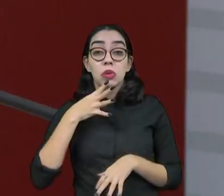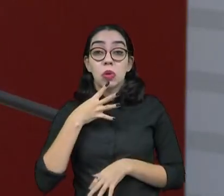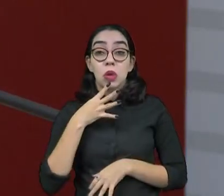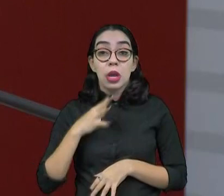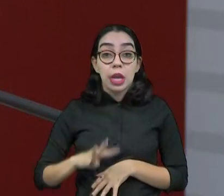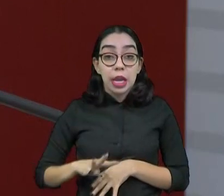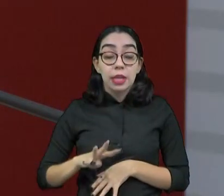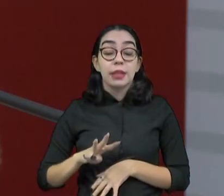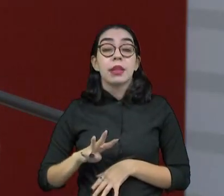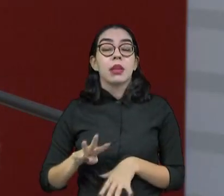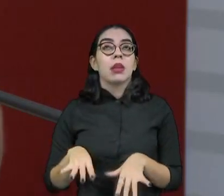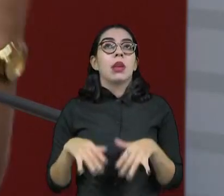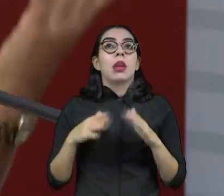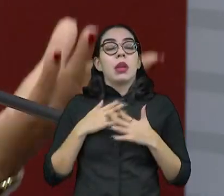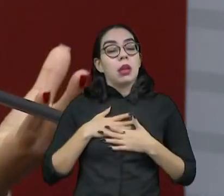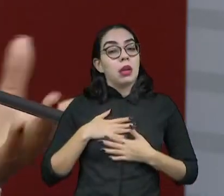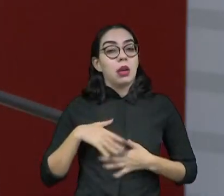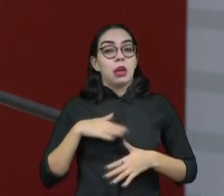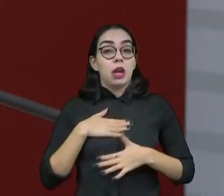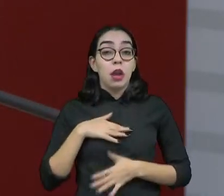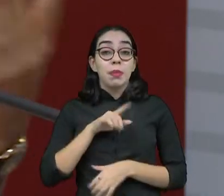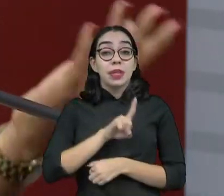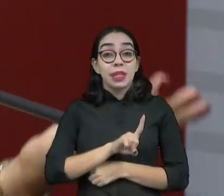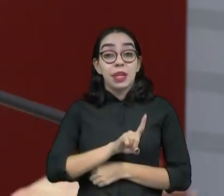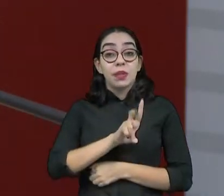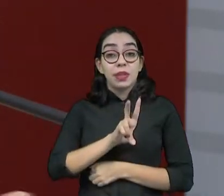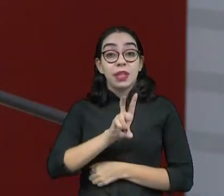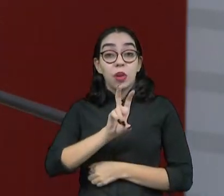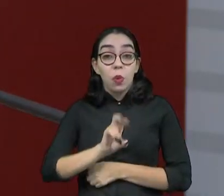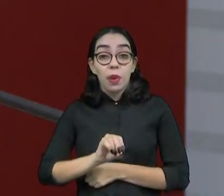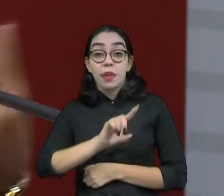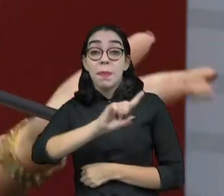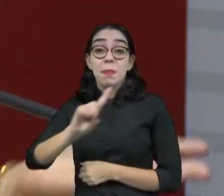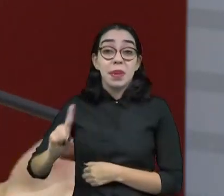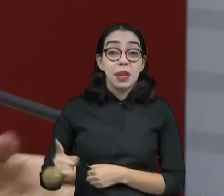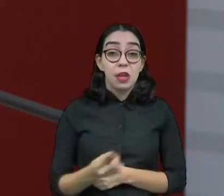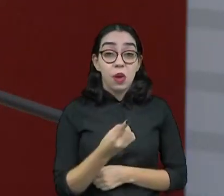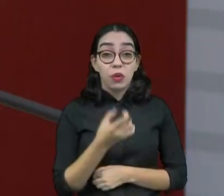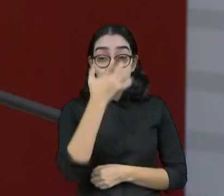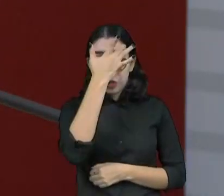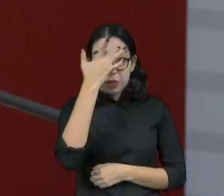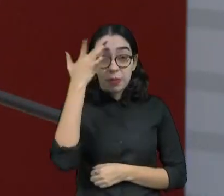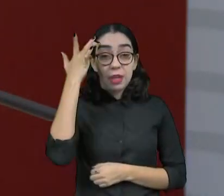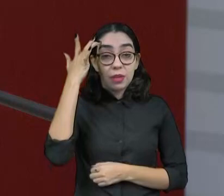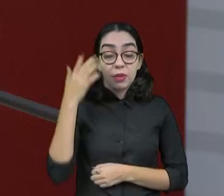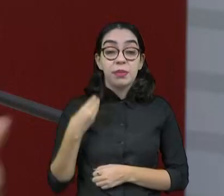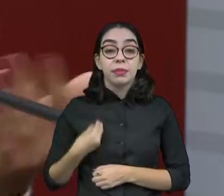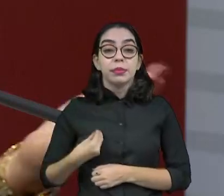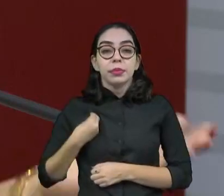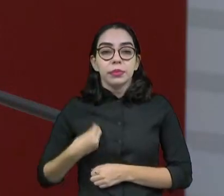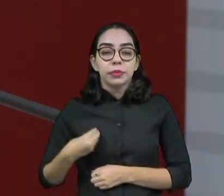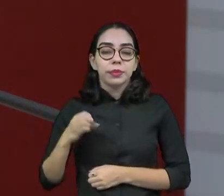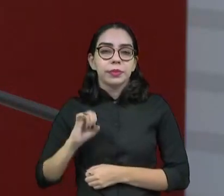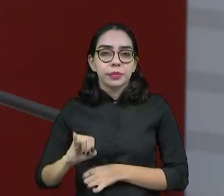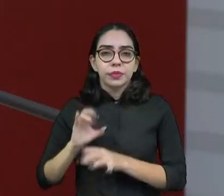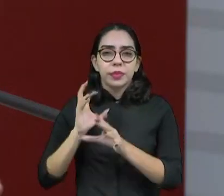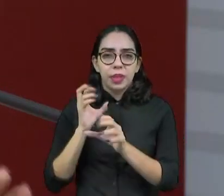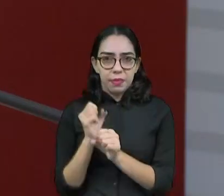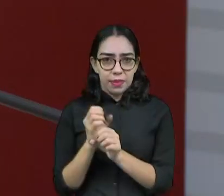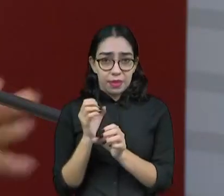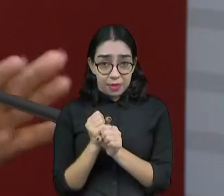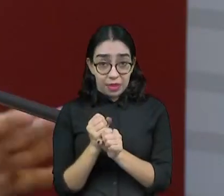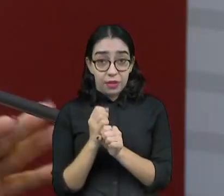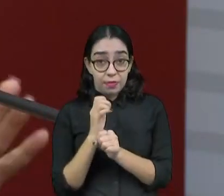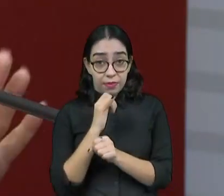São 150, mais de 150 milhões de pessoas aptas a votarem no Brasil. Se você for fazer matematicamente, porque o